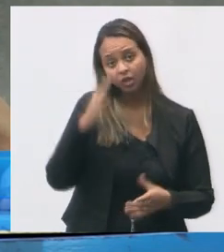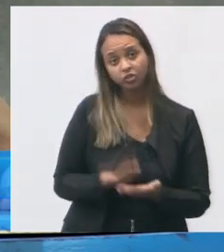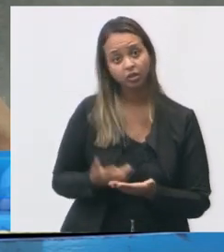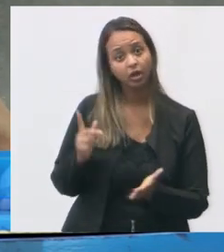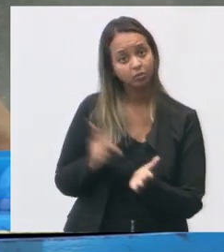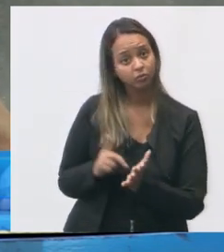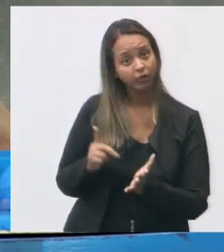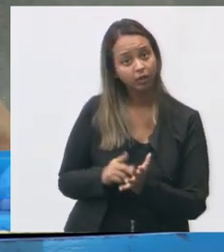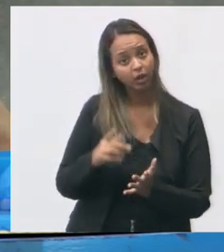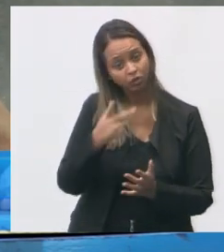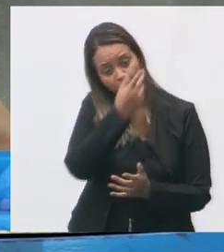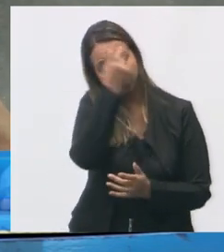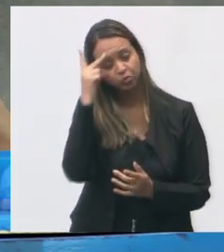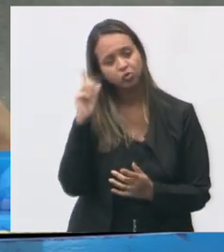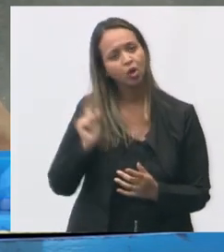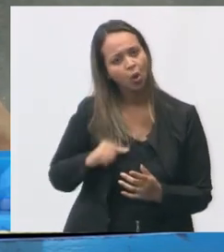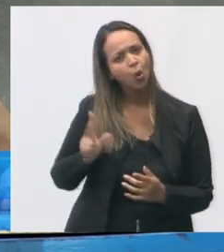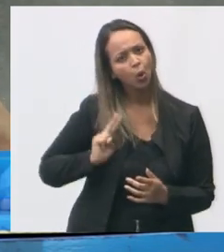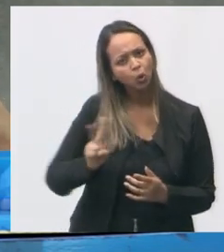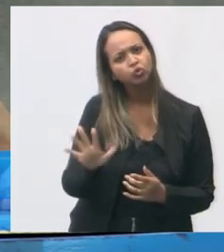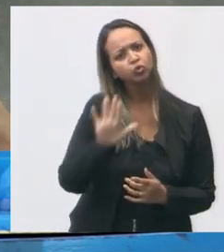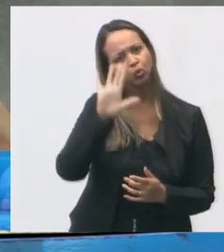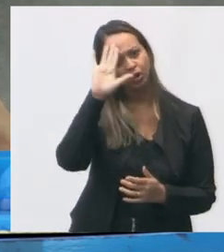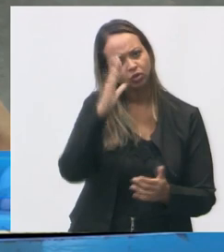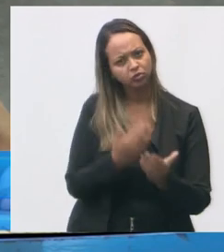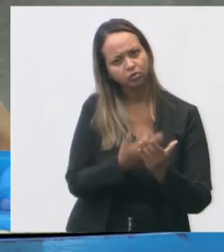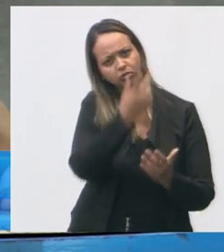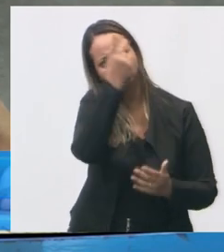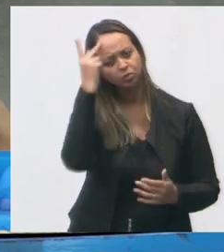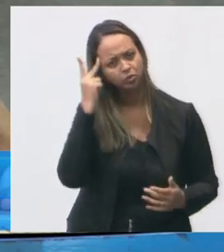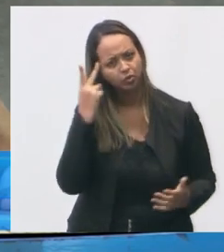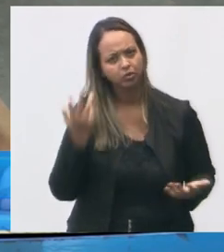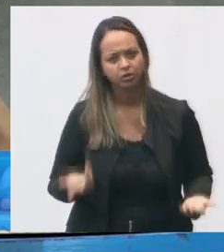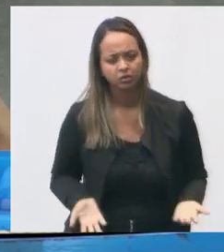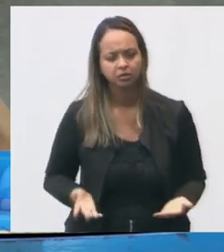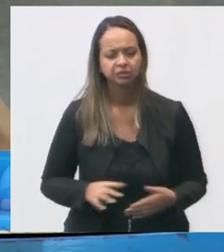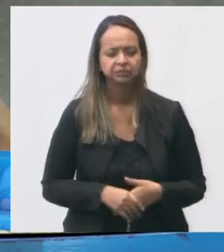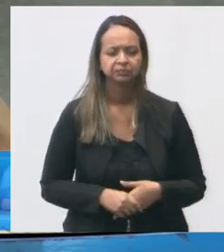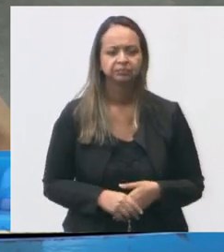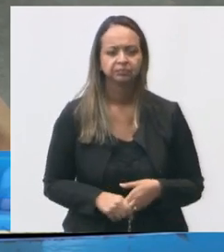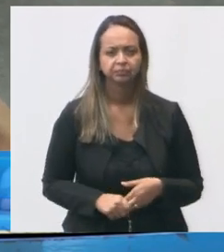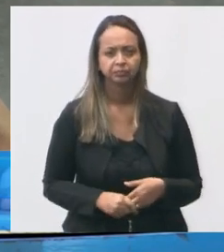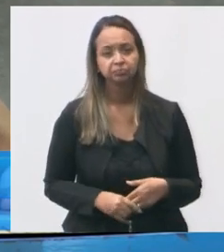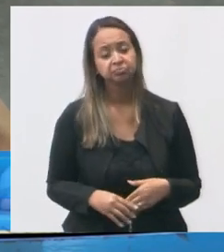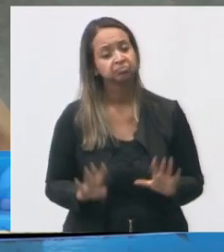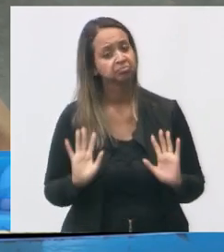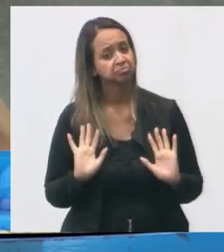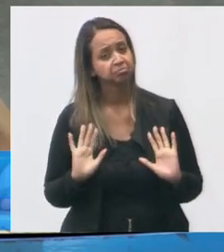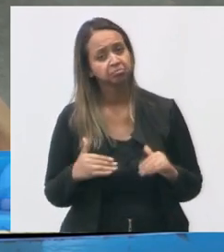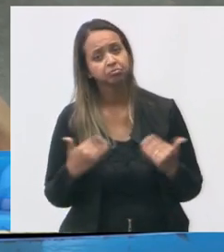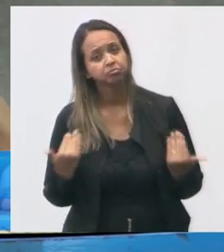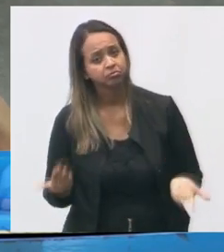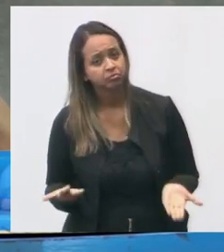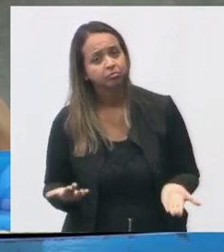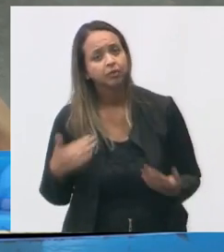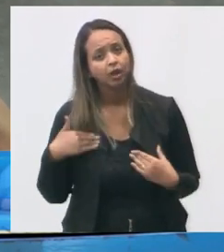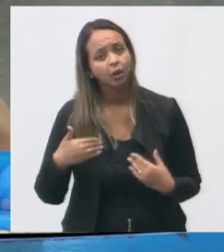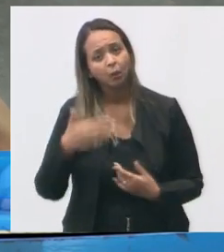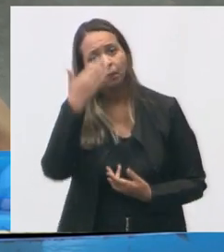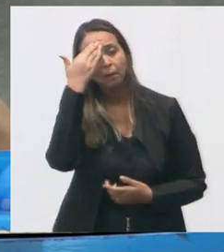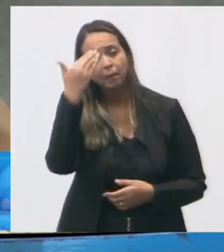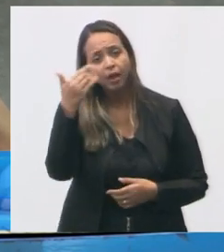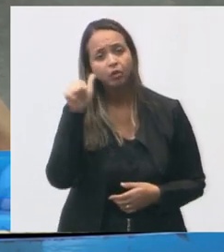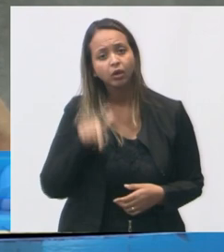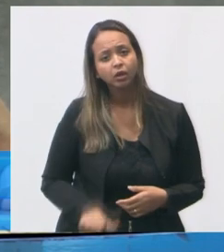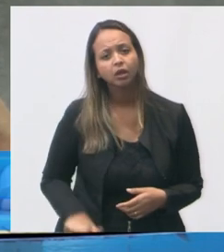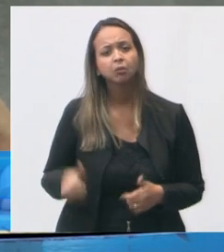nós temos que acreditar em alguém e eu continuo acreditando. Então, é isso. Eu peço aqui que seja